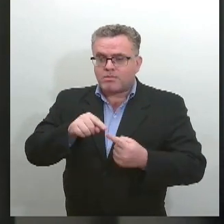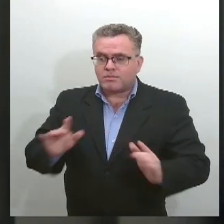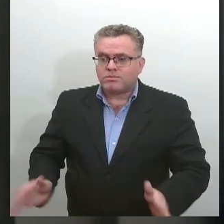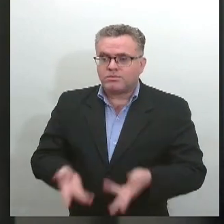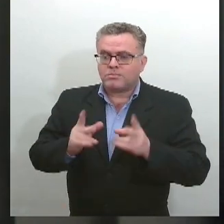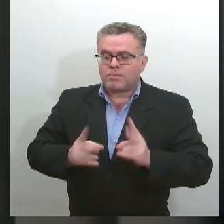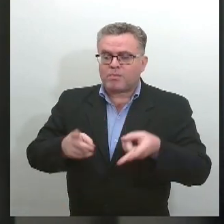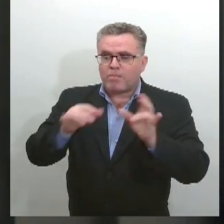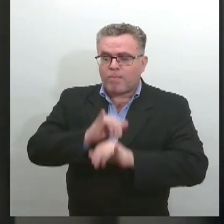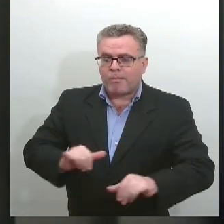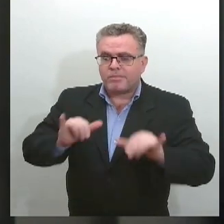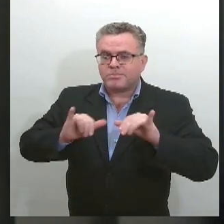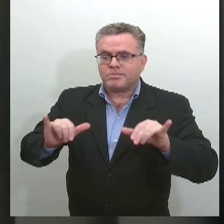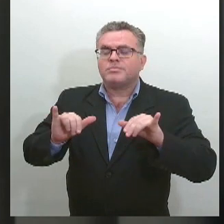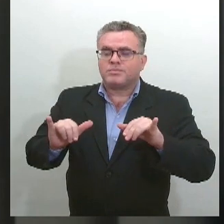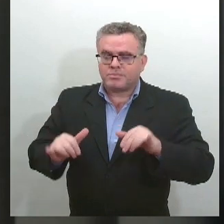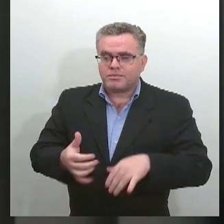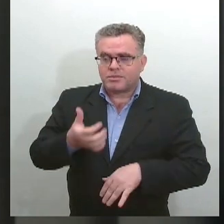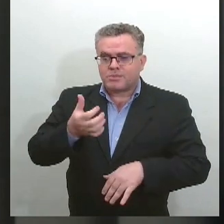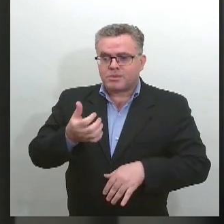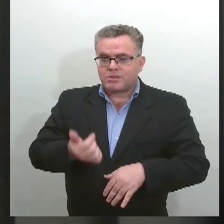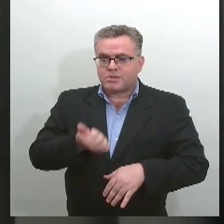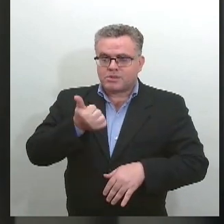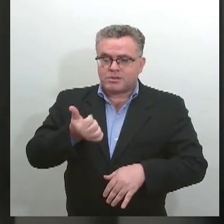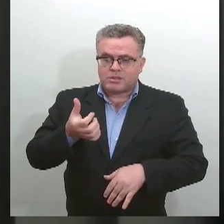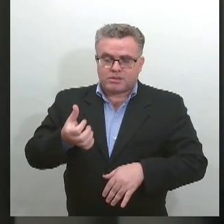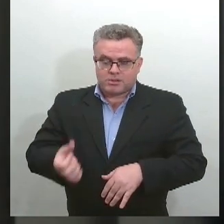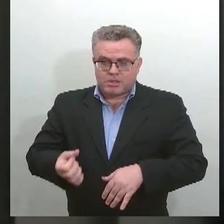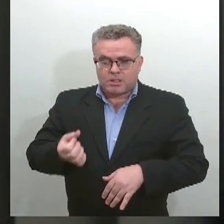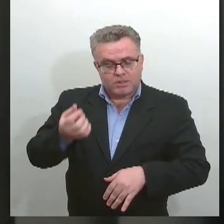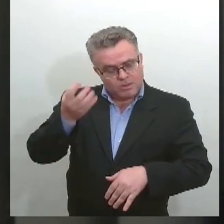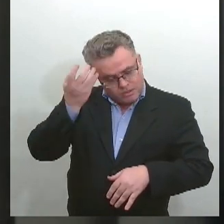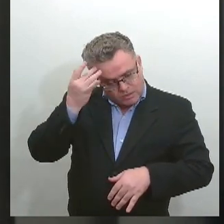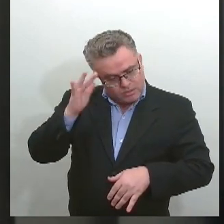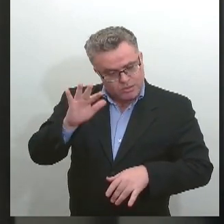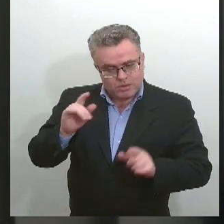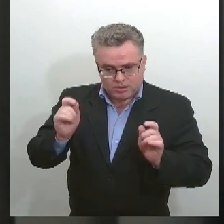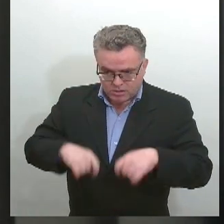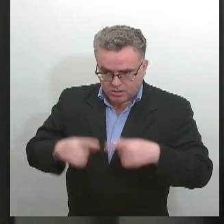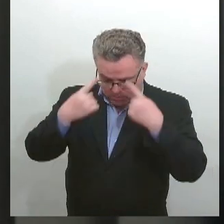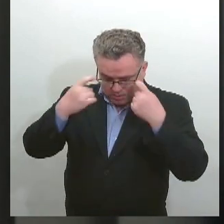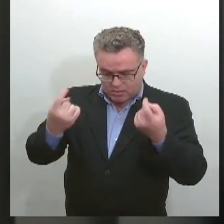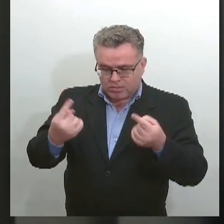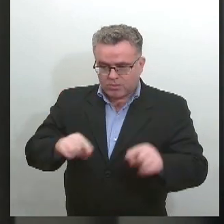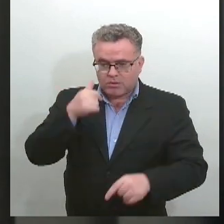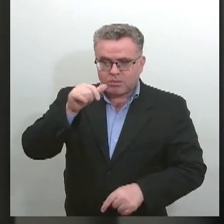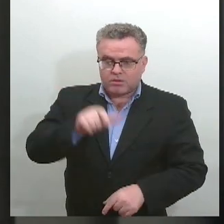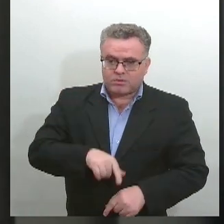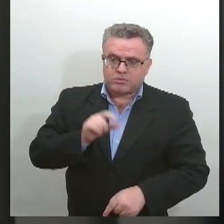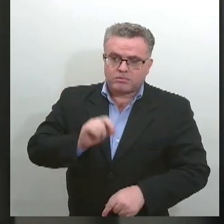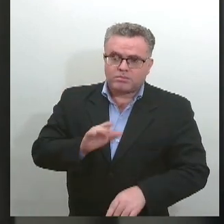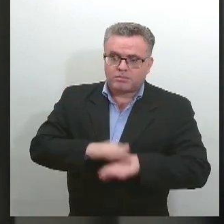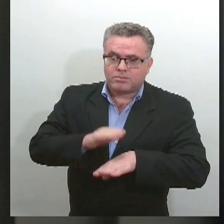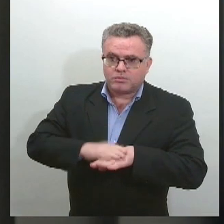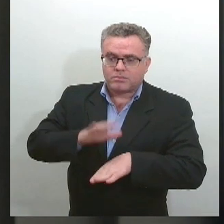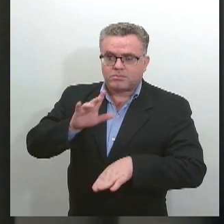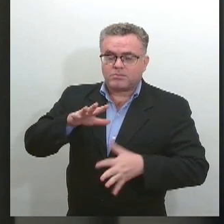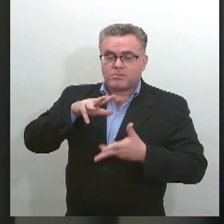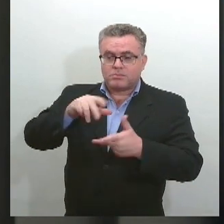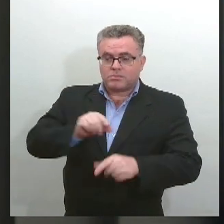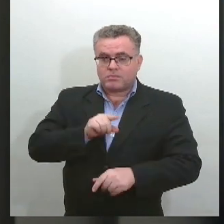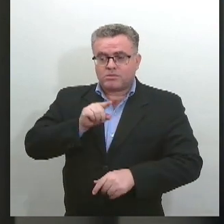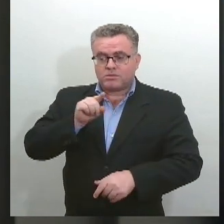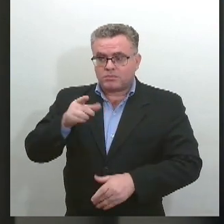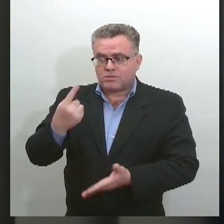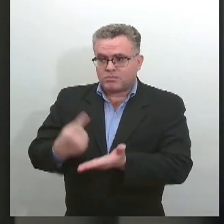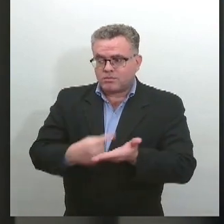dias de ativismo pelo fim da violência contra as mulheres da ONU Mulheres. A iniciativa internacional tem como intuito o combate à